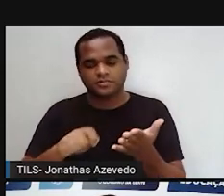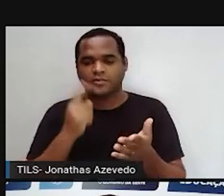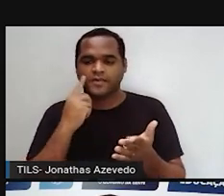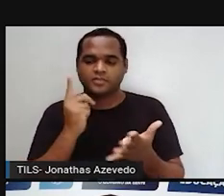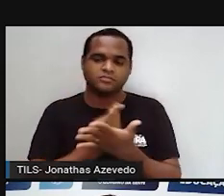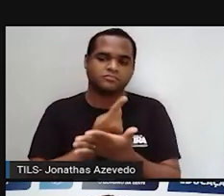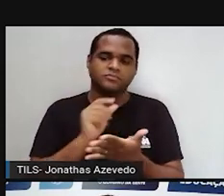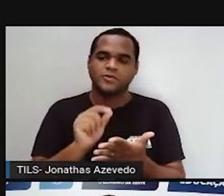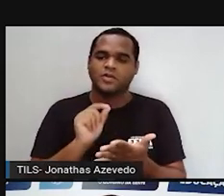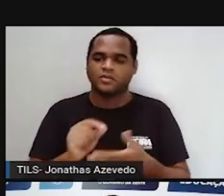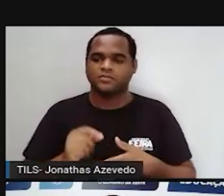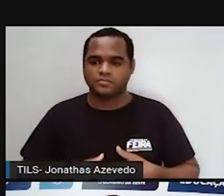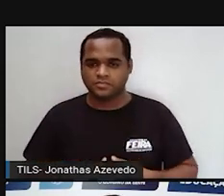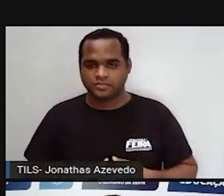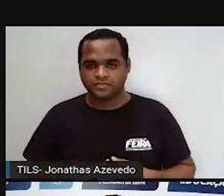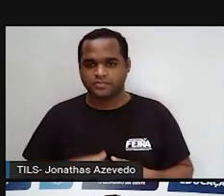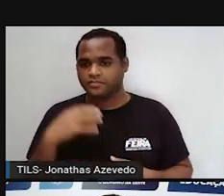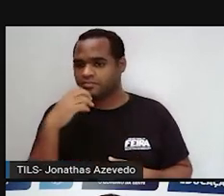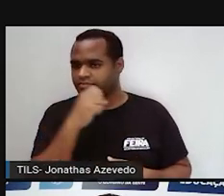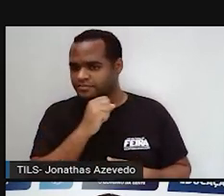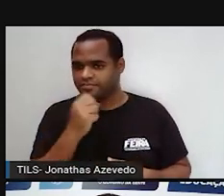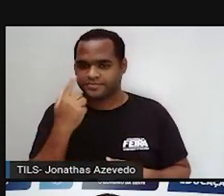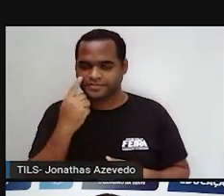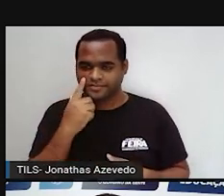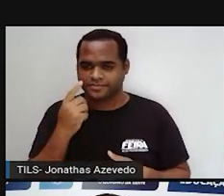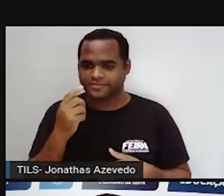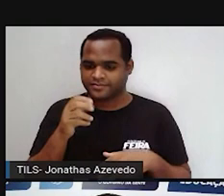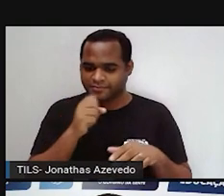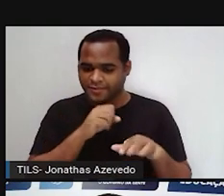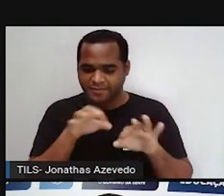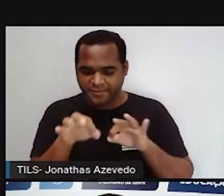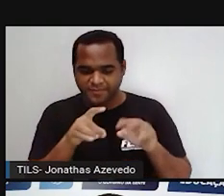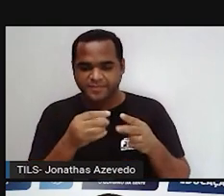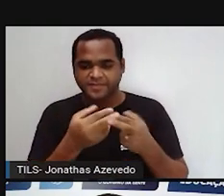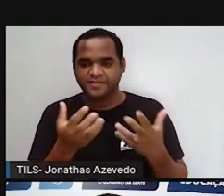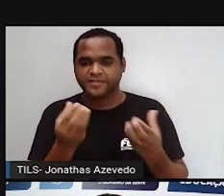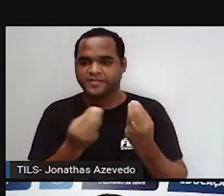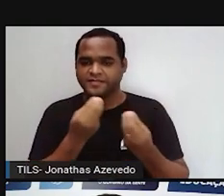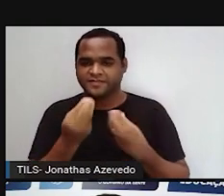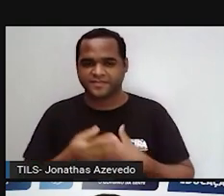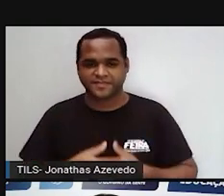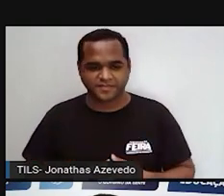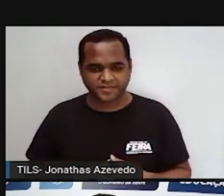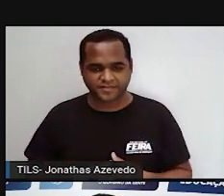correção, tá bom? Então, corram aí e peguem o material de vocês, tá? Vamos lá.